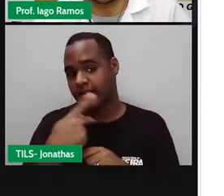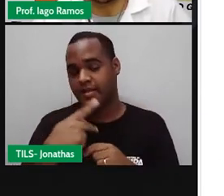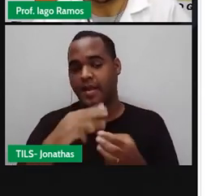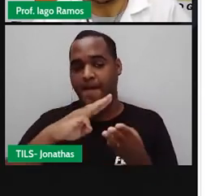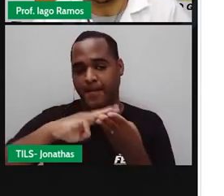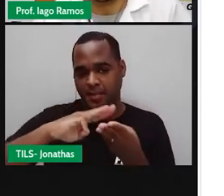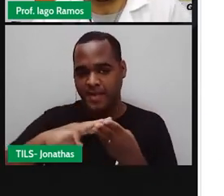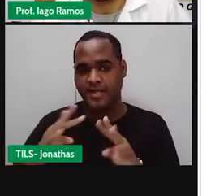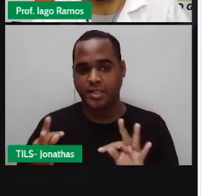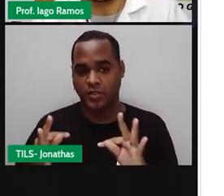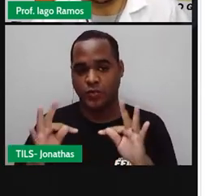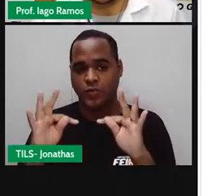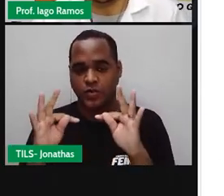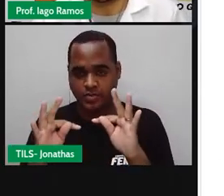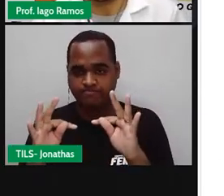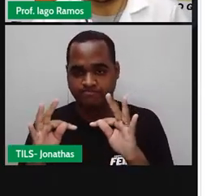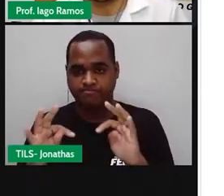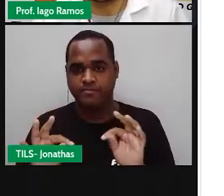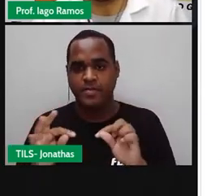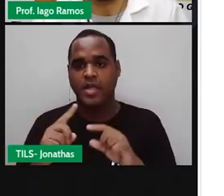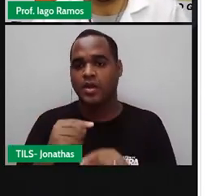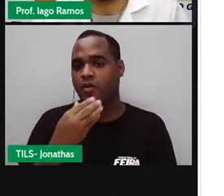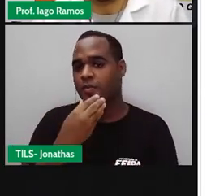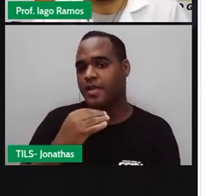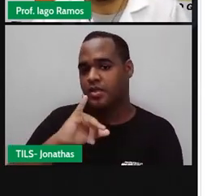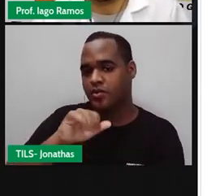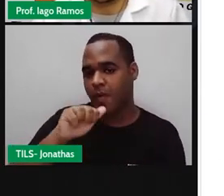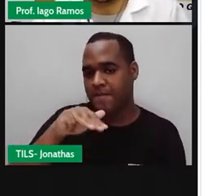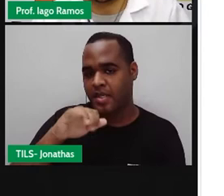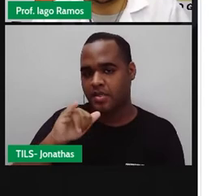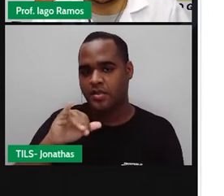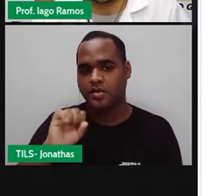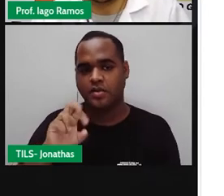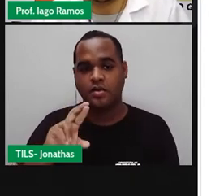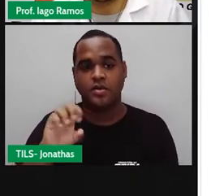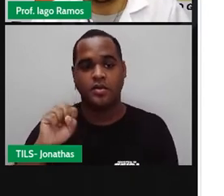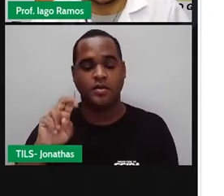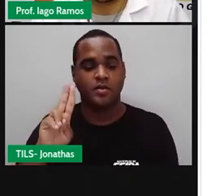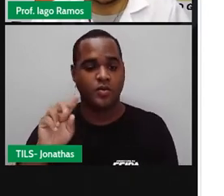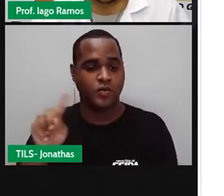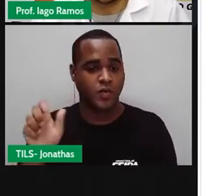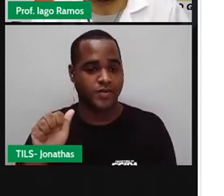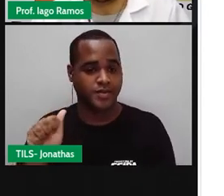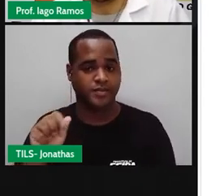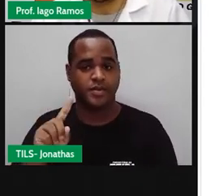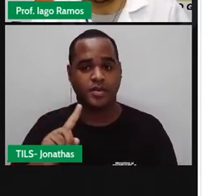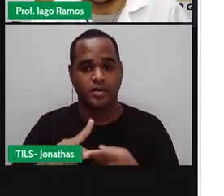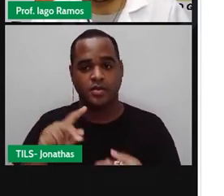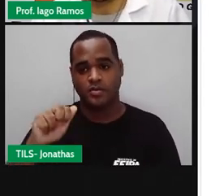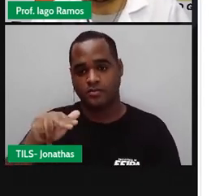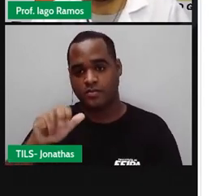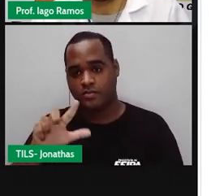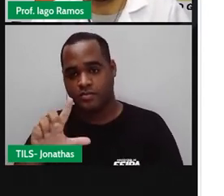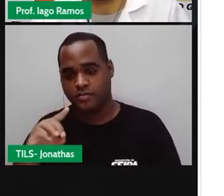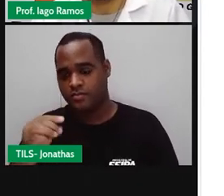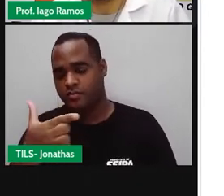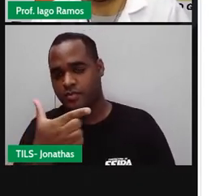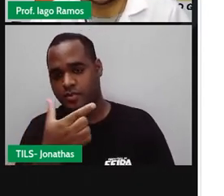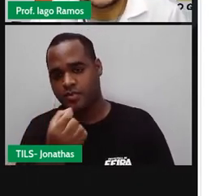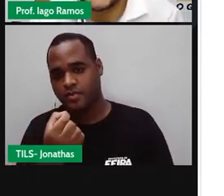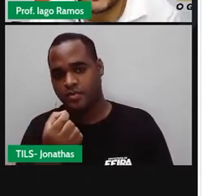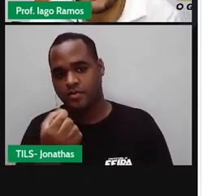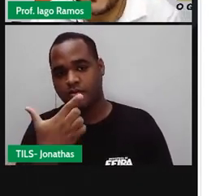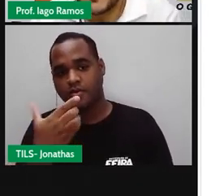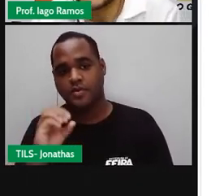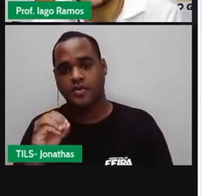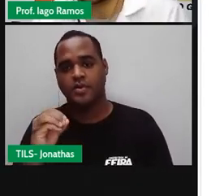Tecnologia, cujo autor é Joami Souza, editora FTD, do Plano Nacional do Livro Didático do ano de 2020.